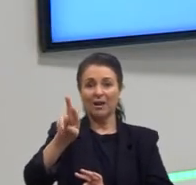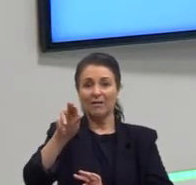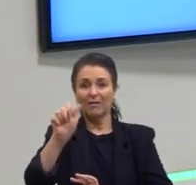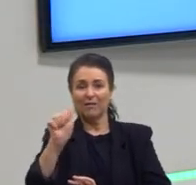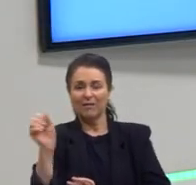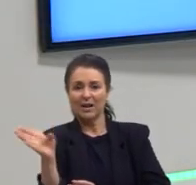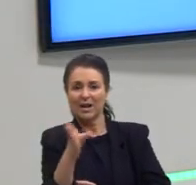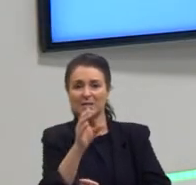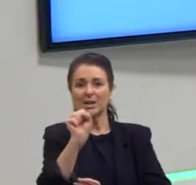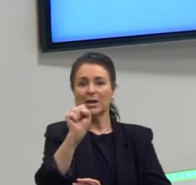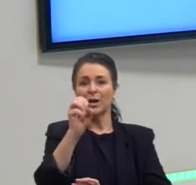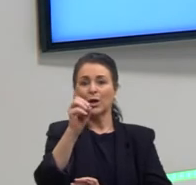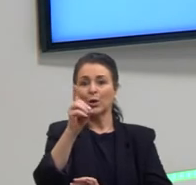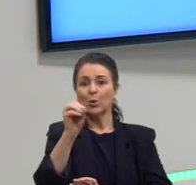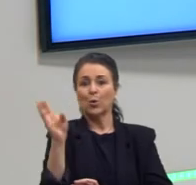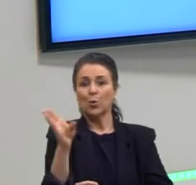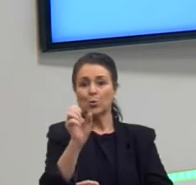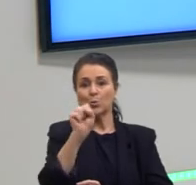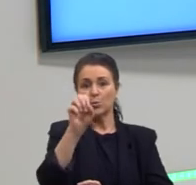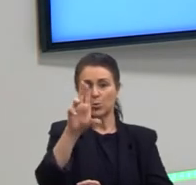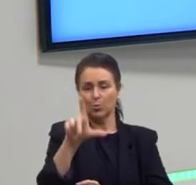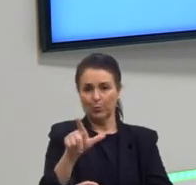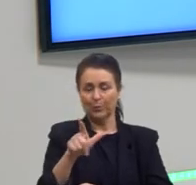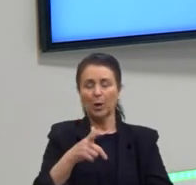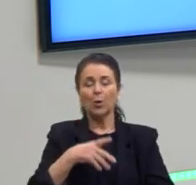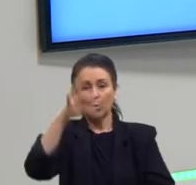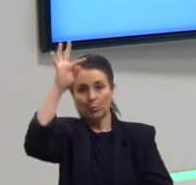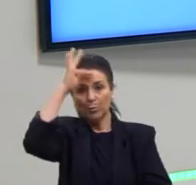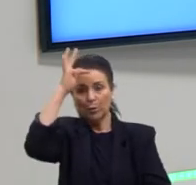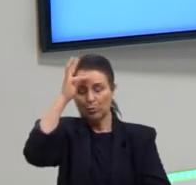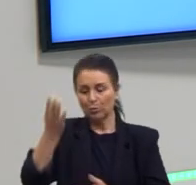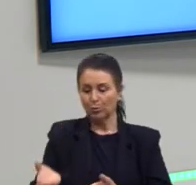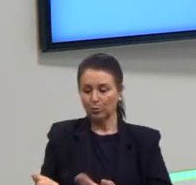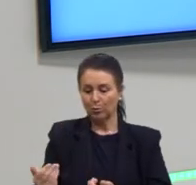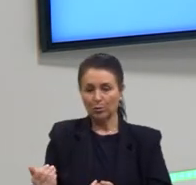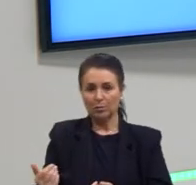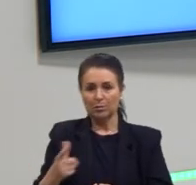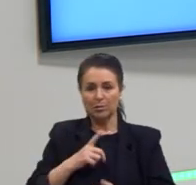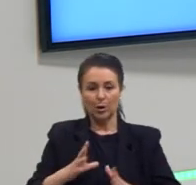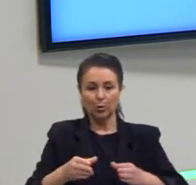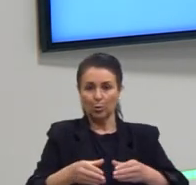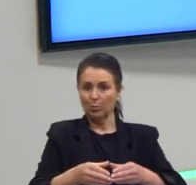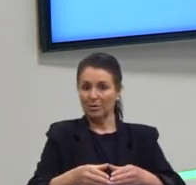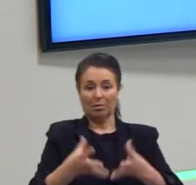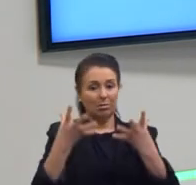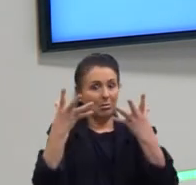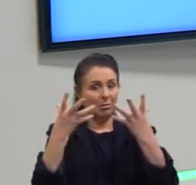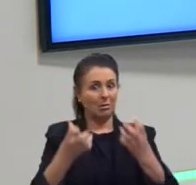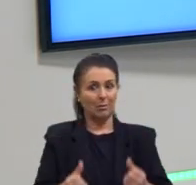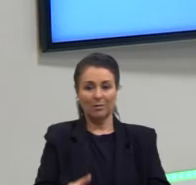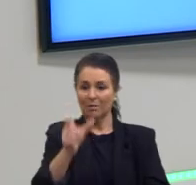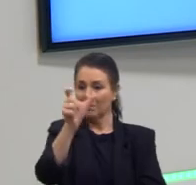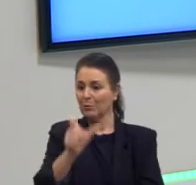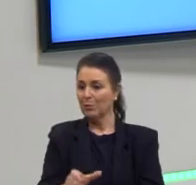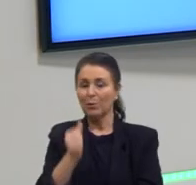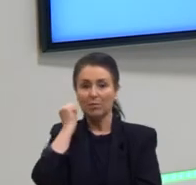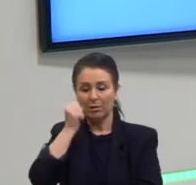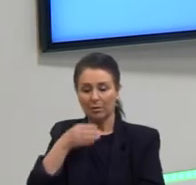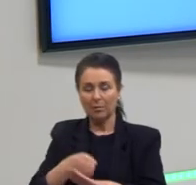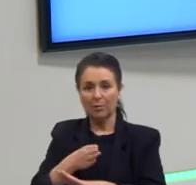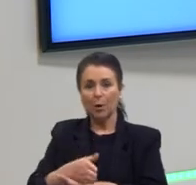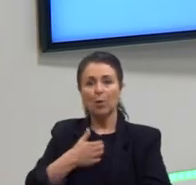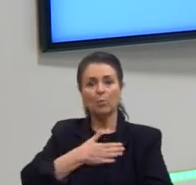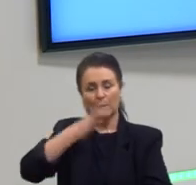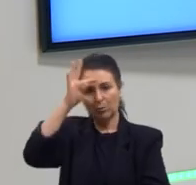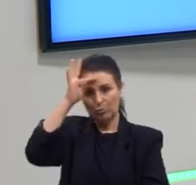quando meu tio era adolescente, lá nos anos 70, tinha clubes que não deixava que pessoas negras entrassem. Meu tio